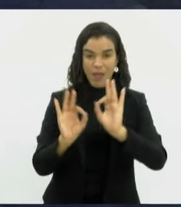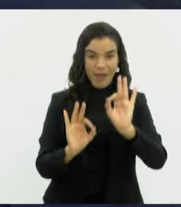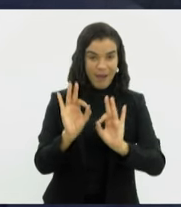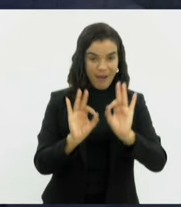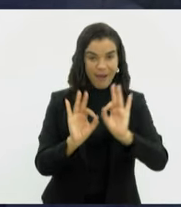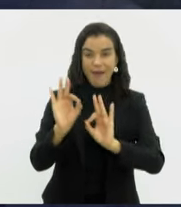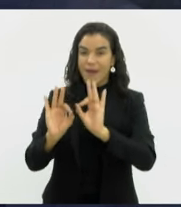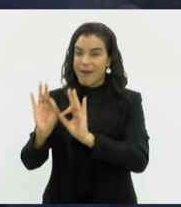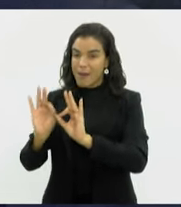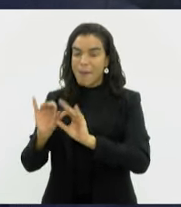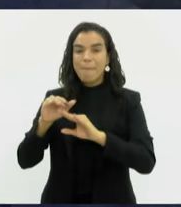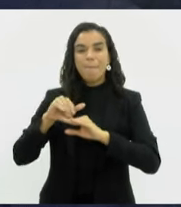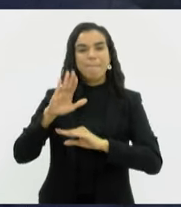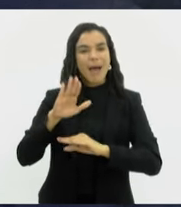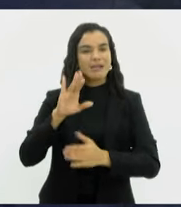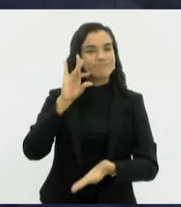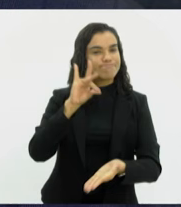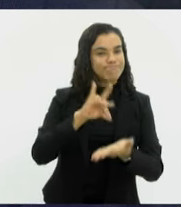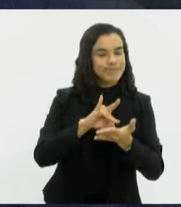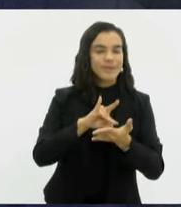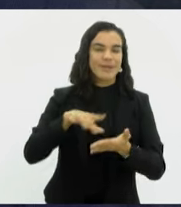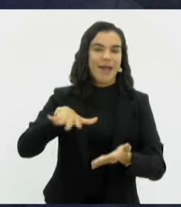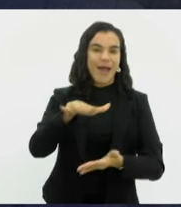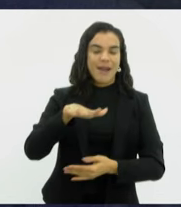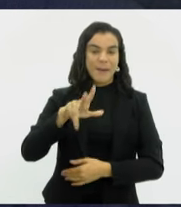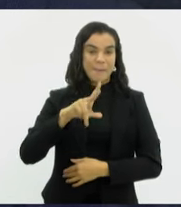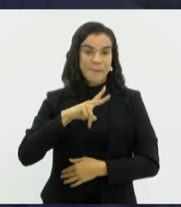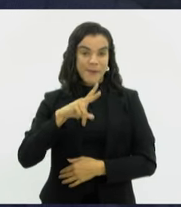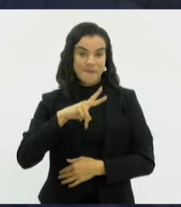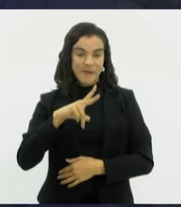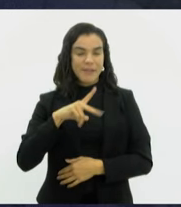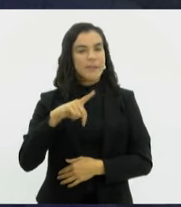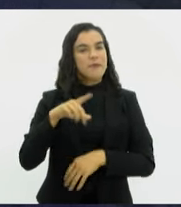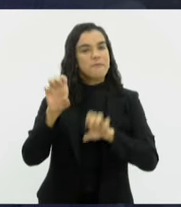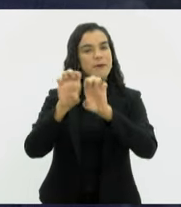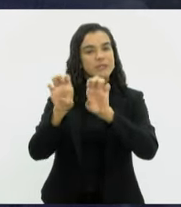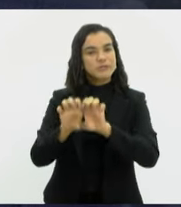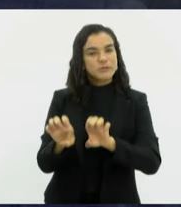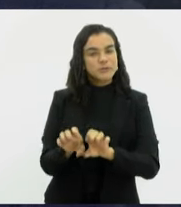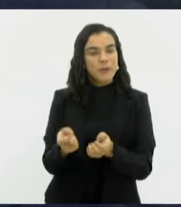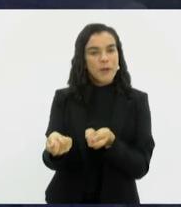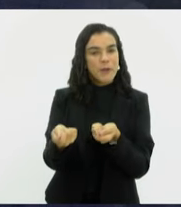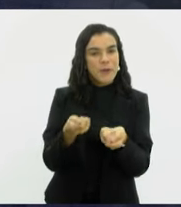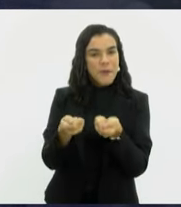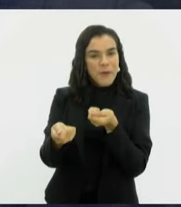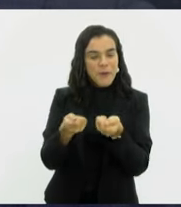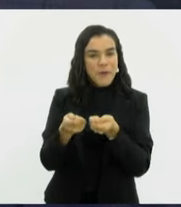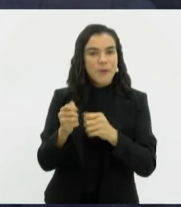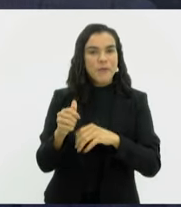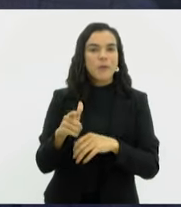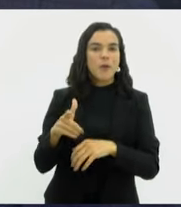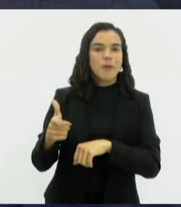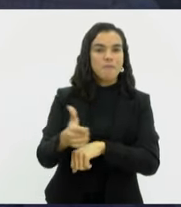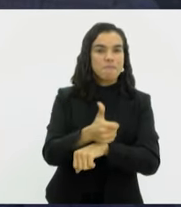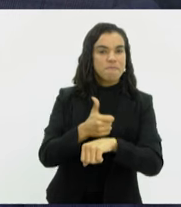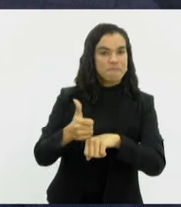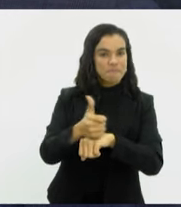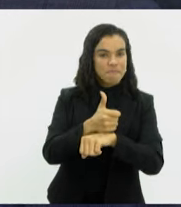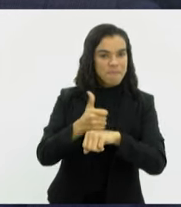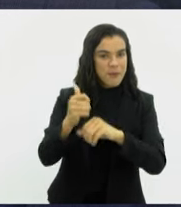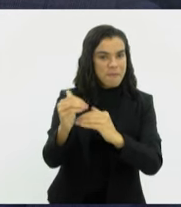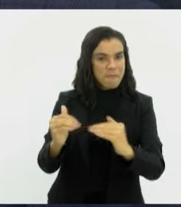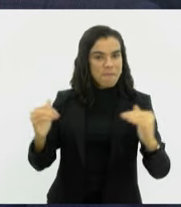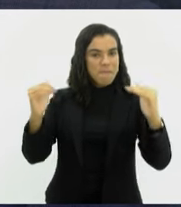é muito mais próximo da realidade privada. Então, você tem uma estrutura de controle muito mais elevada, até porque é